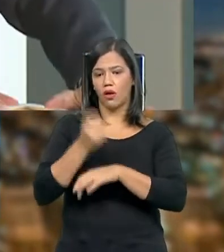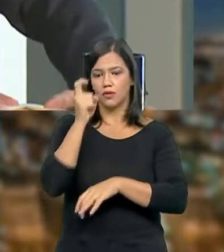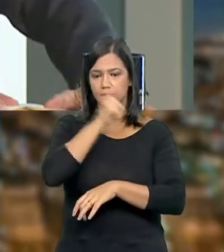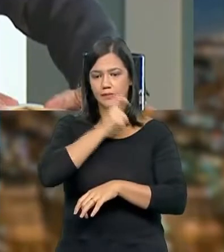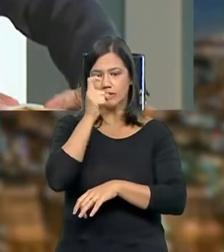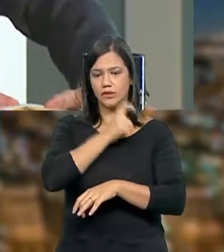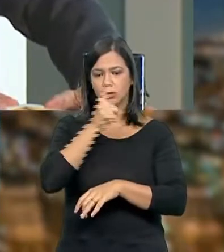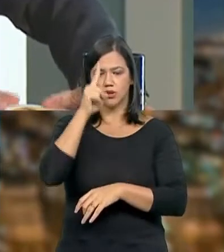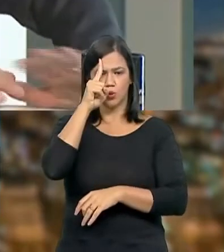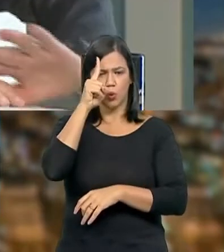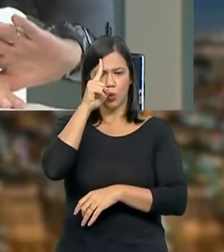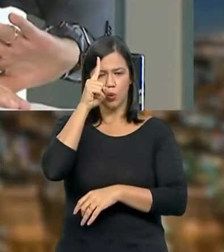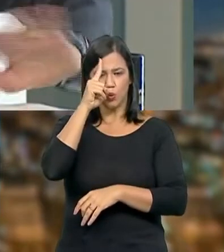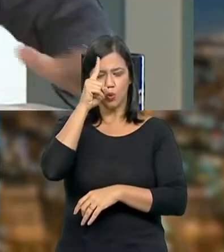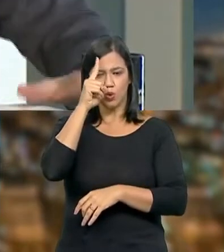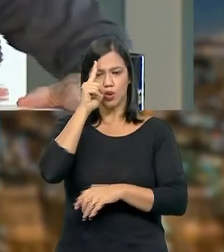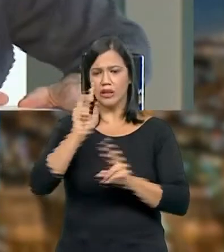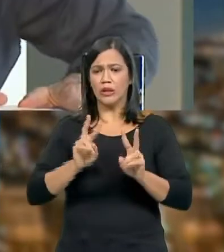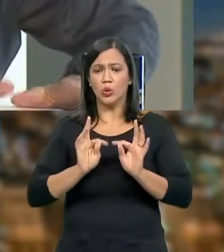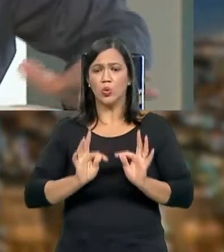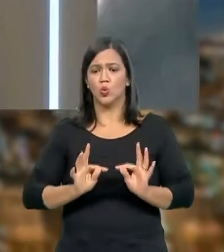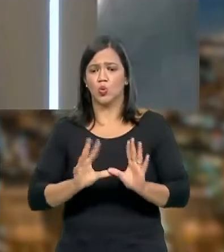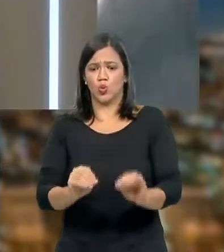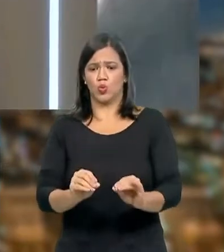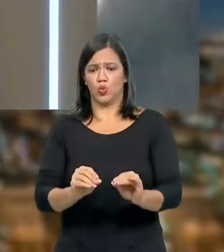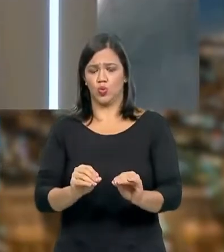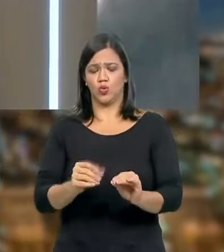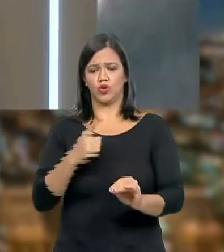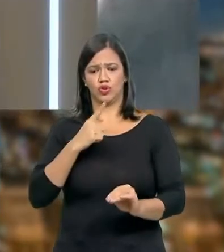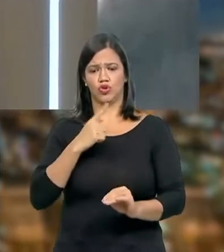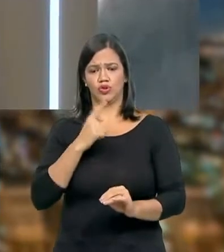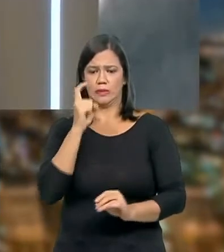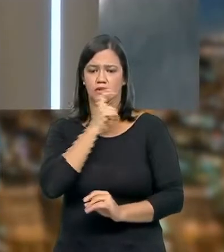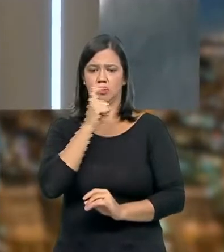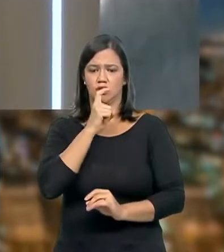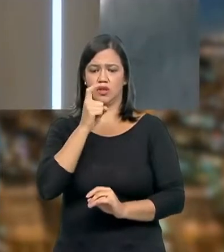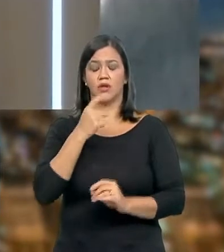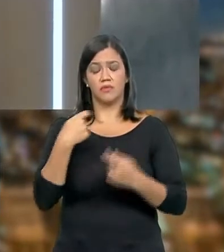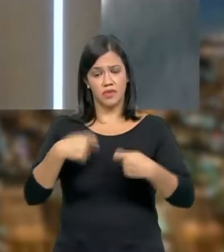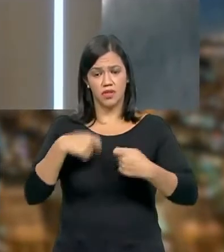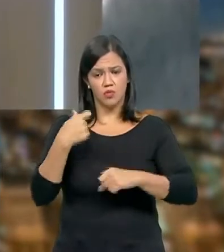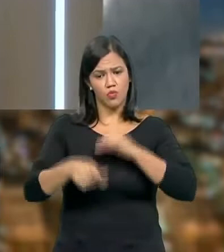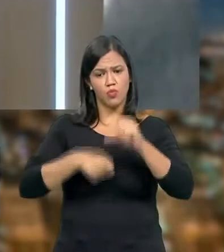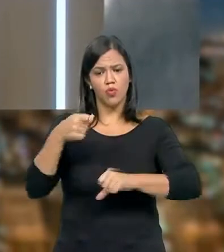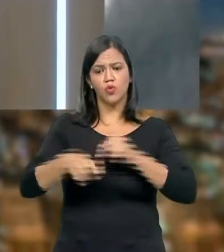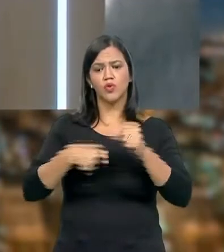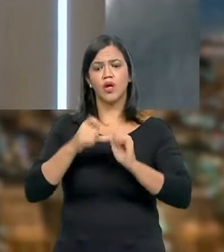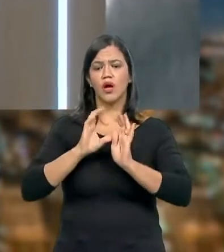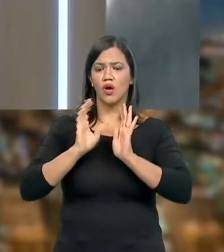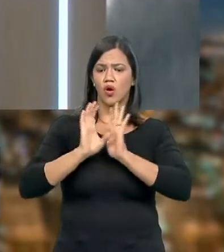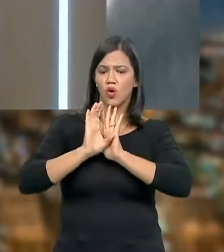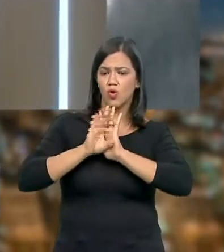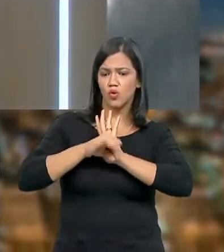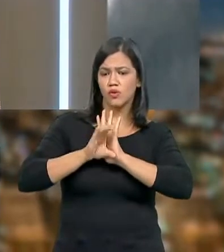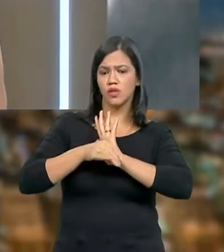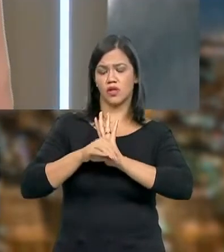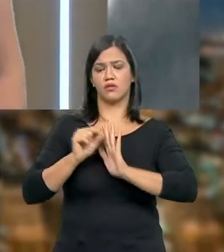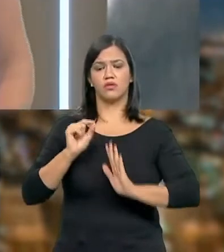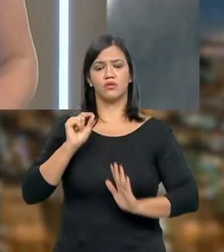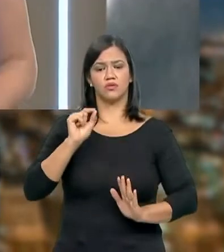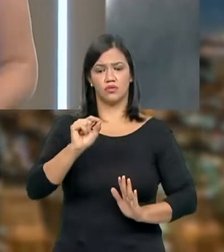e diárias com relação a tudo. Então isso nós temos que mudar o nosso conceito sobre